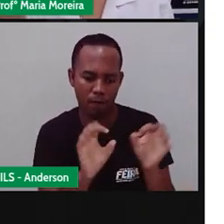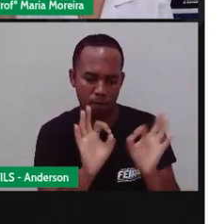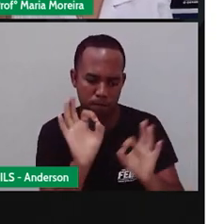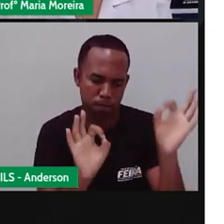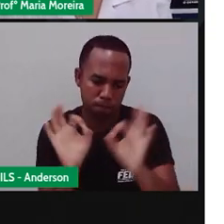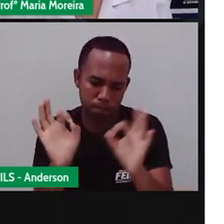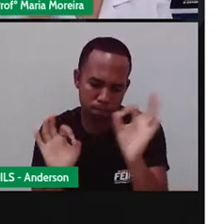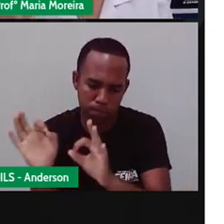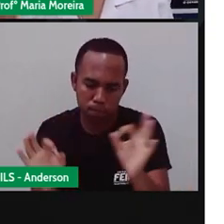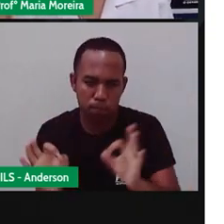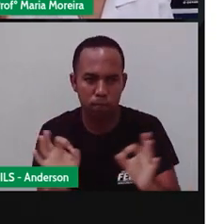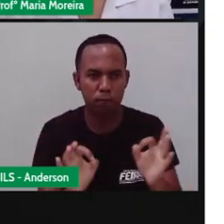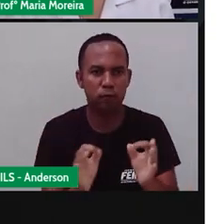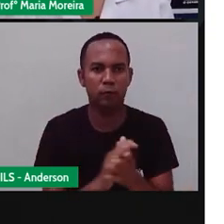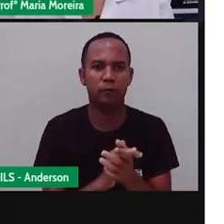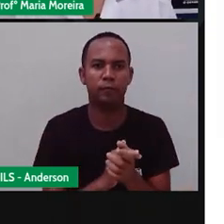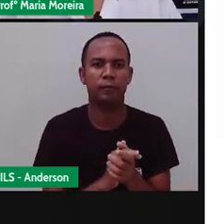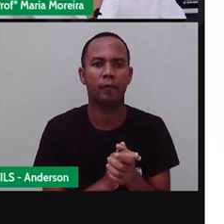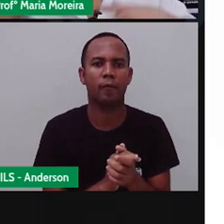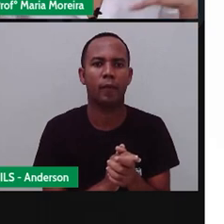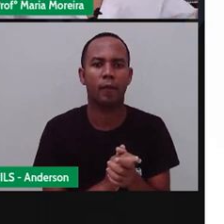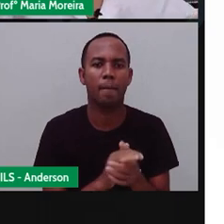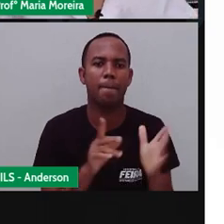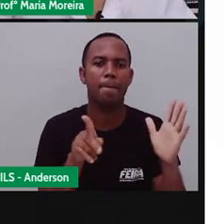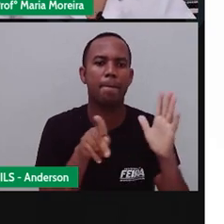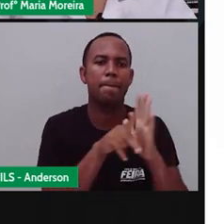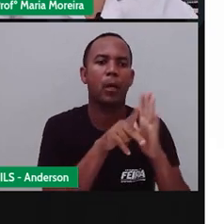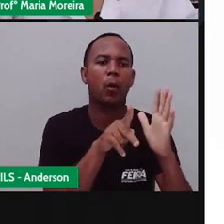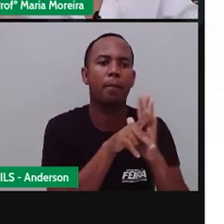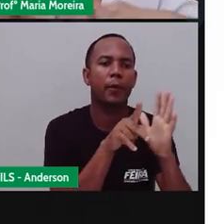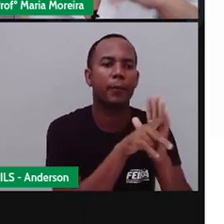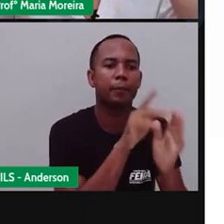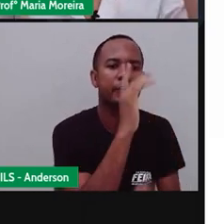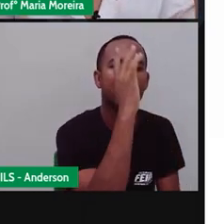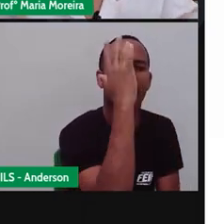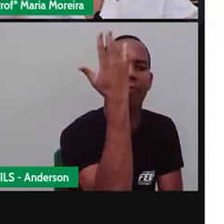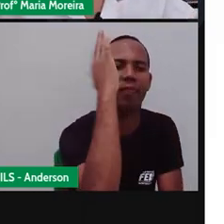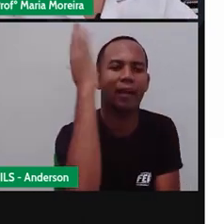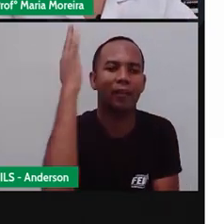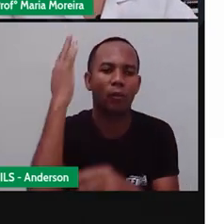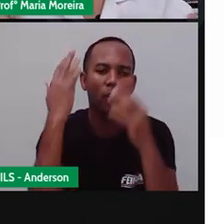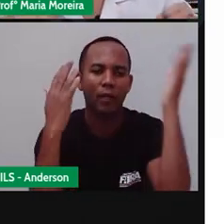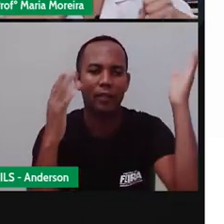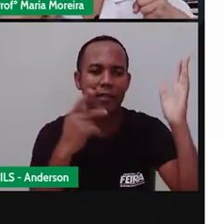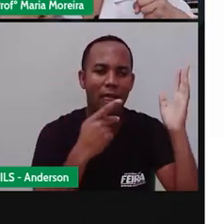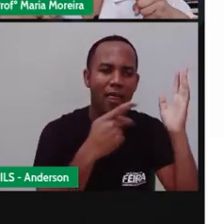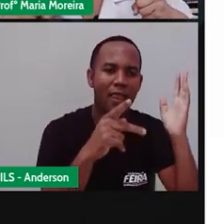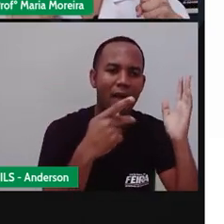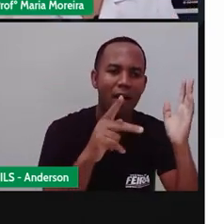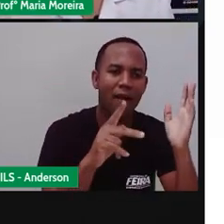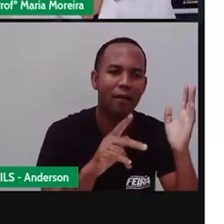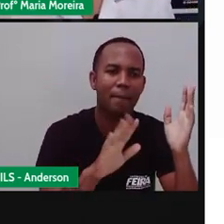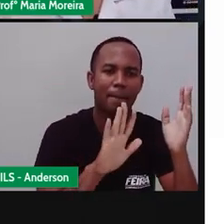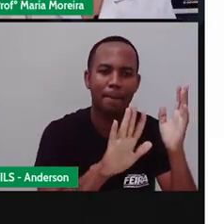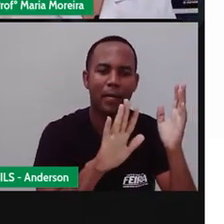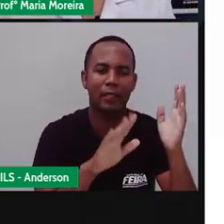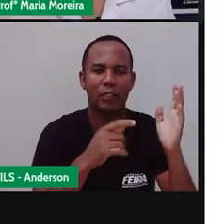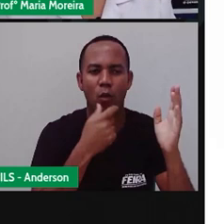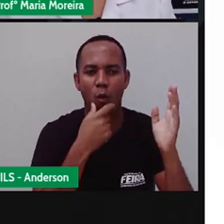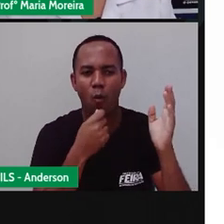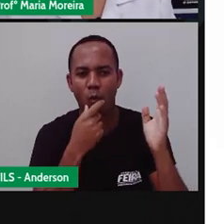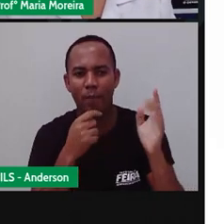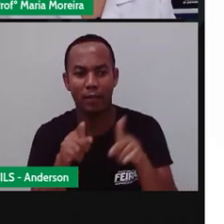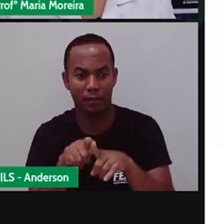paisagens naturais, que são aquelas da natureza, que a própria natureza faz as suas modificações, e a